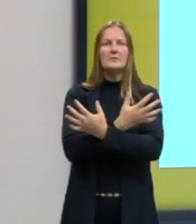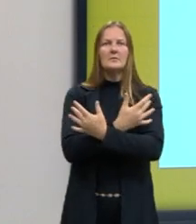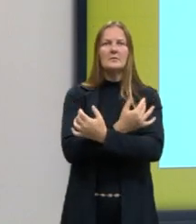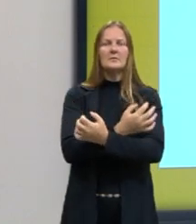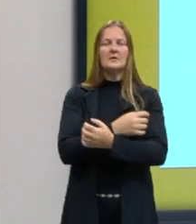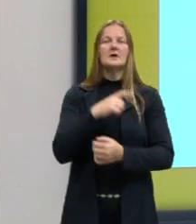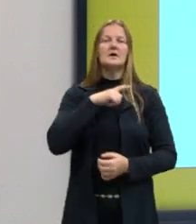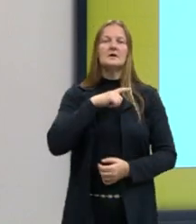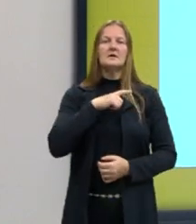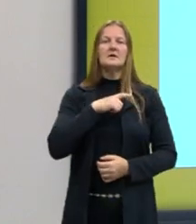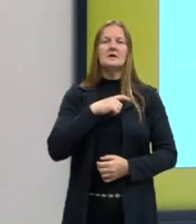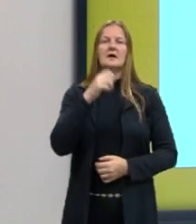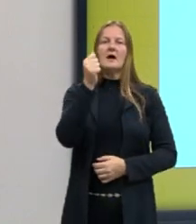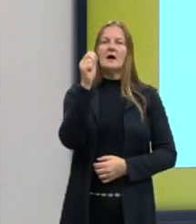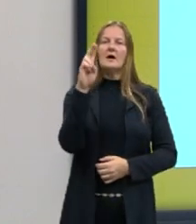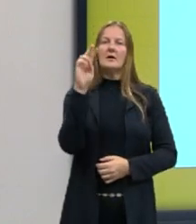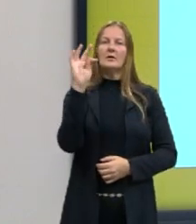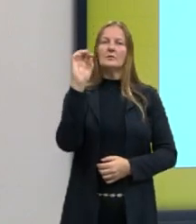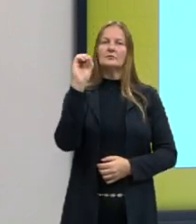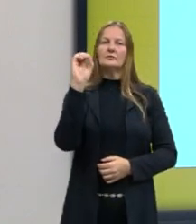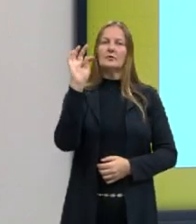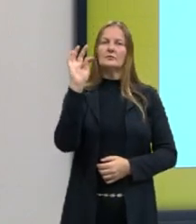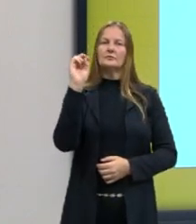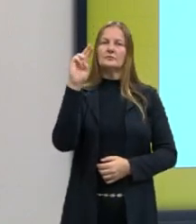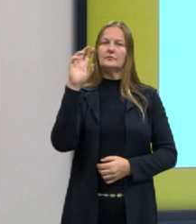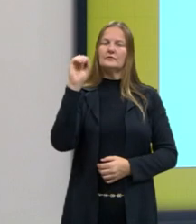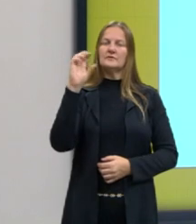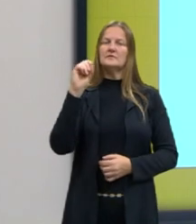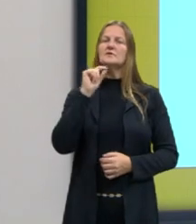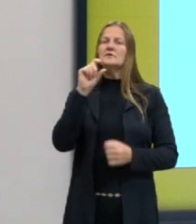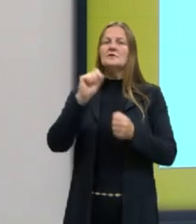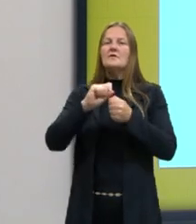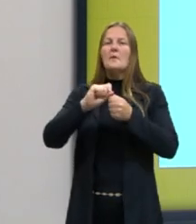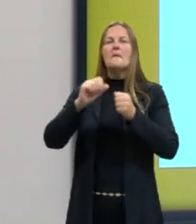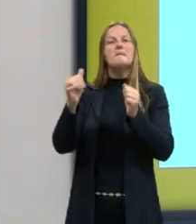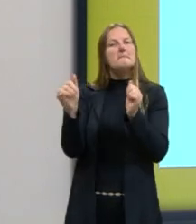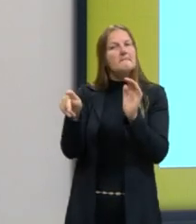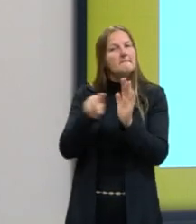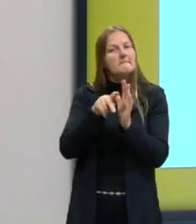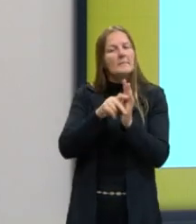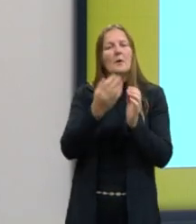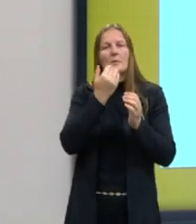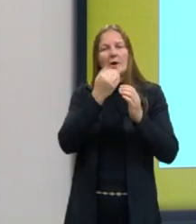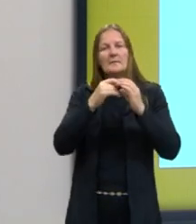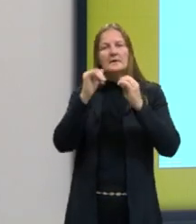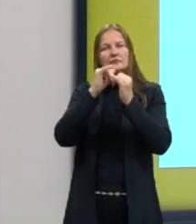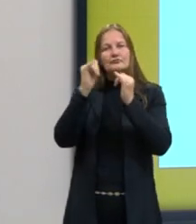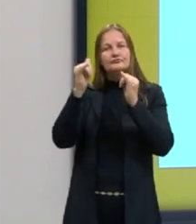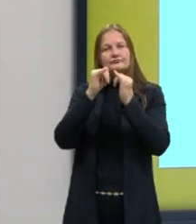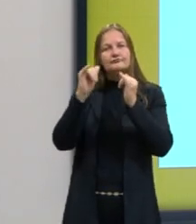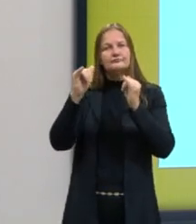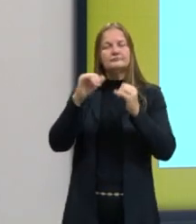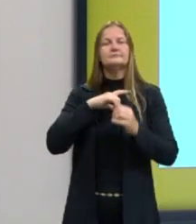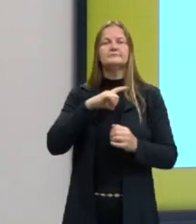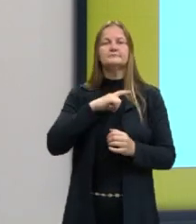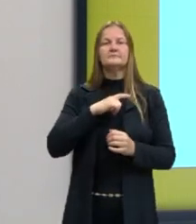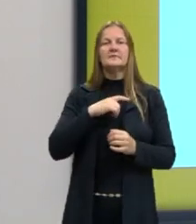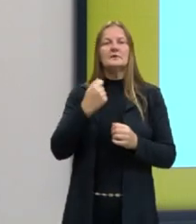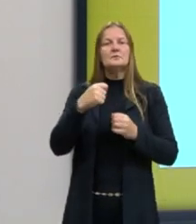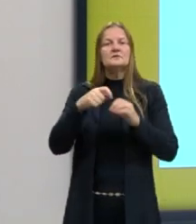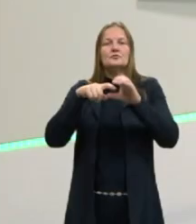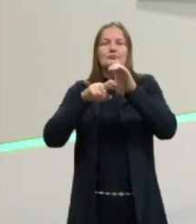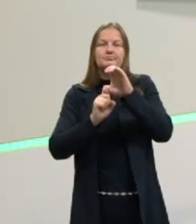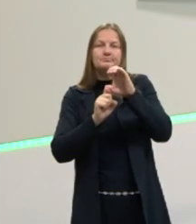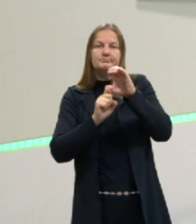autótrofas, que quer dizer que produzem o seu próprio alimento. Elas não precisam se